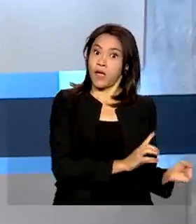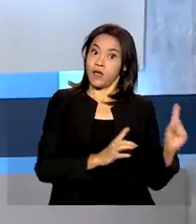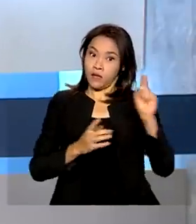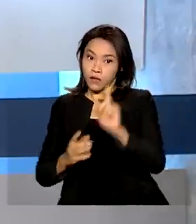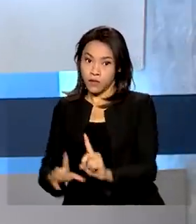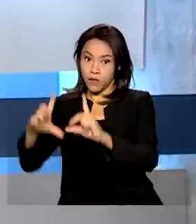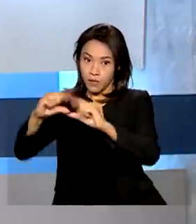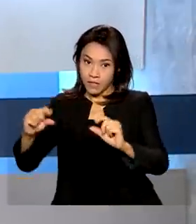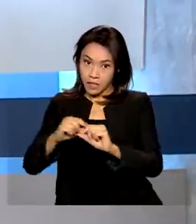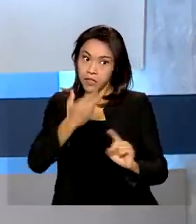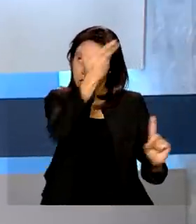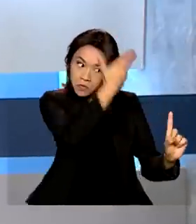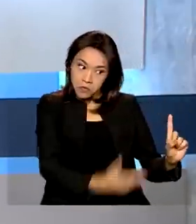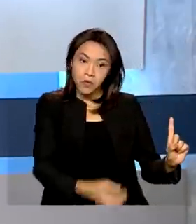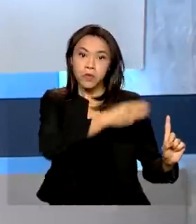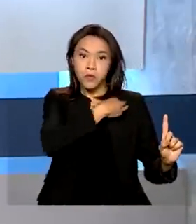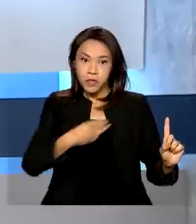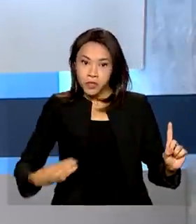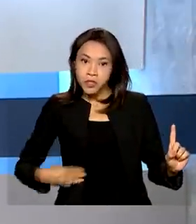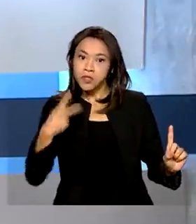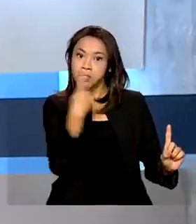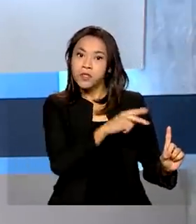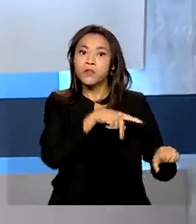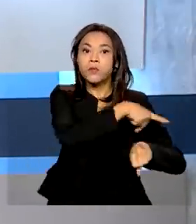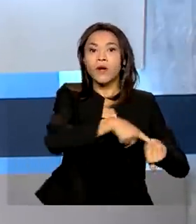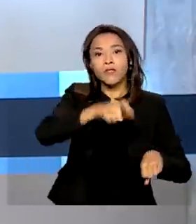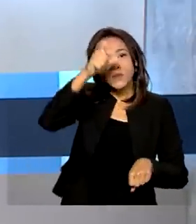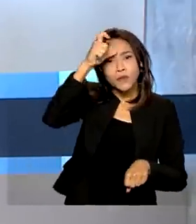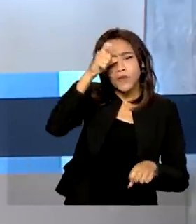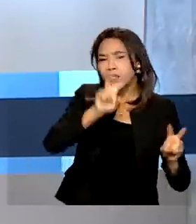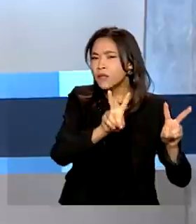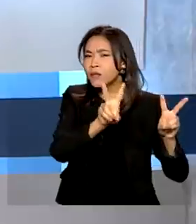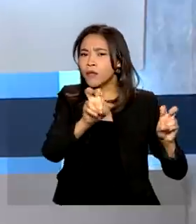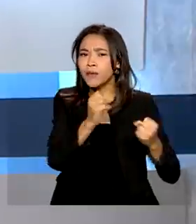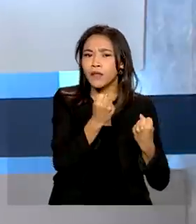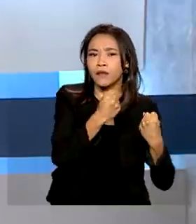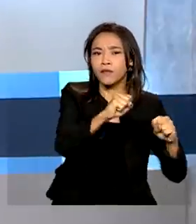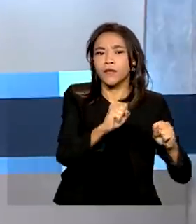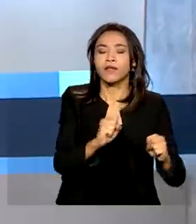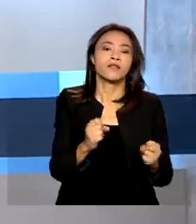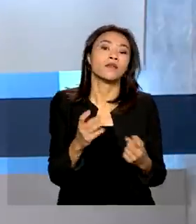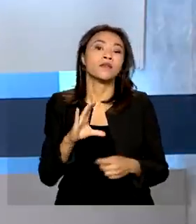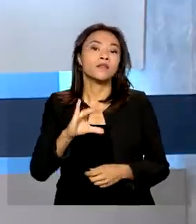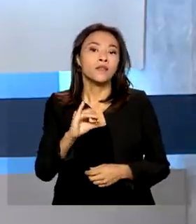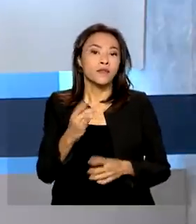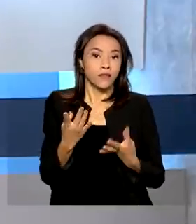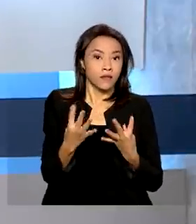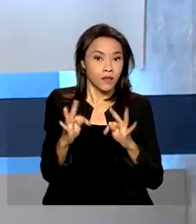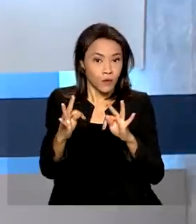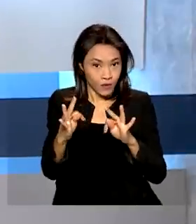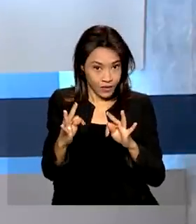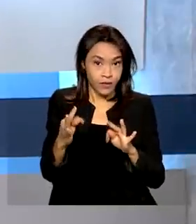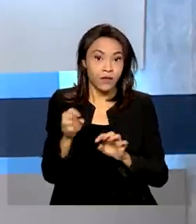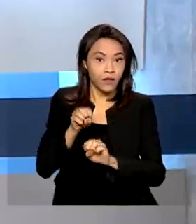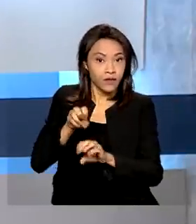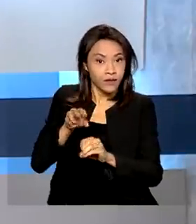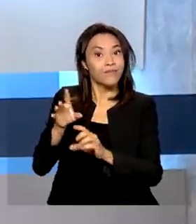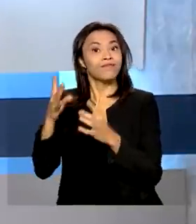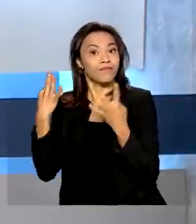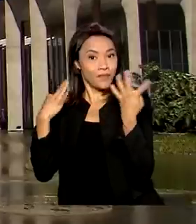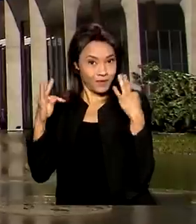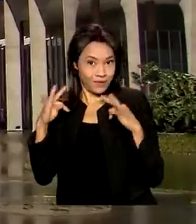Negócios Estrangeiros da Turquia. Na pauta, temas ligados à defesa, ciência e tecnologia, educação e turismo.